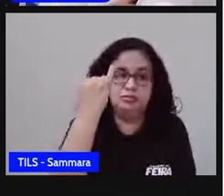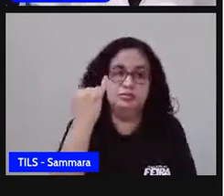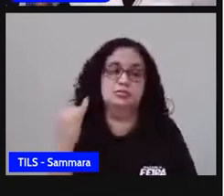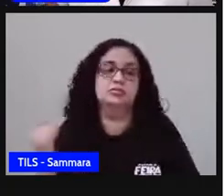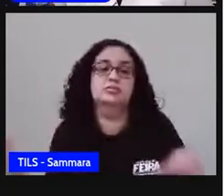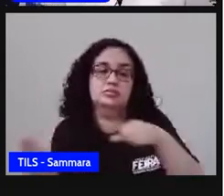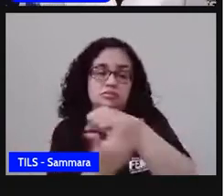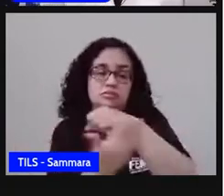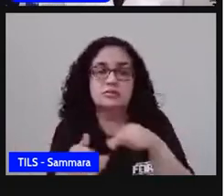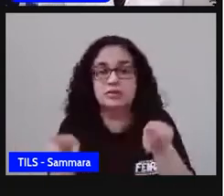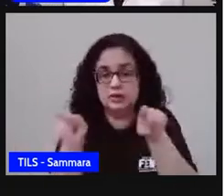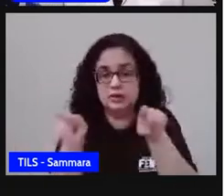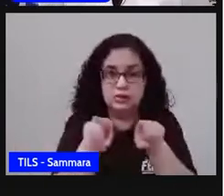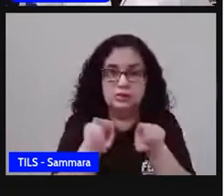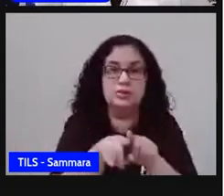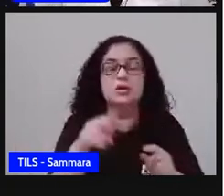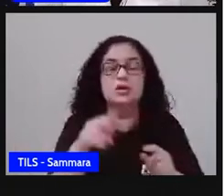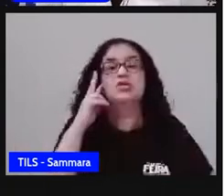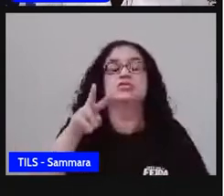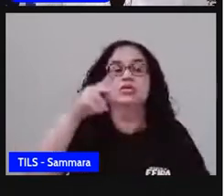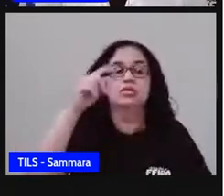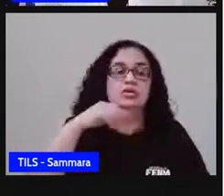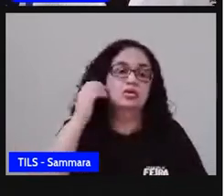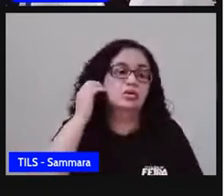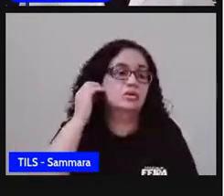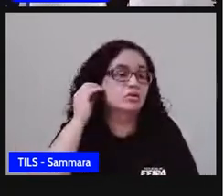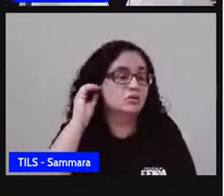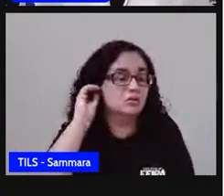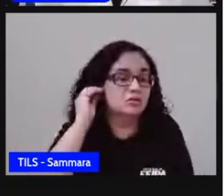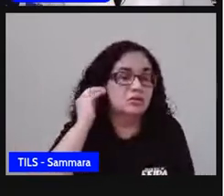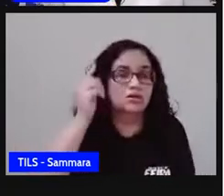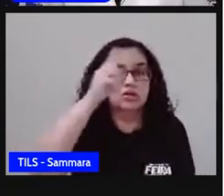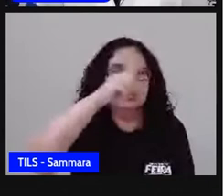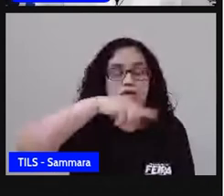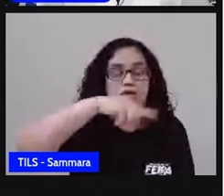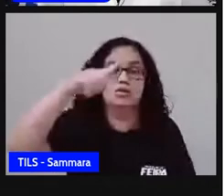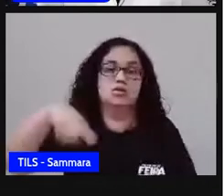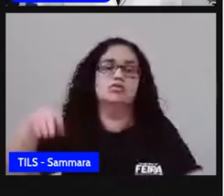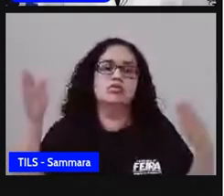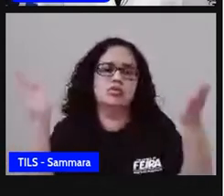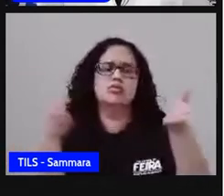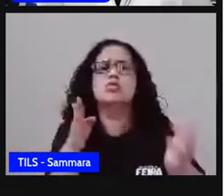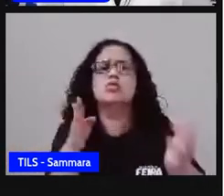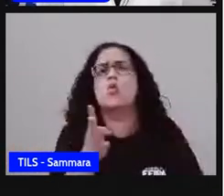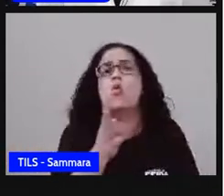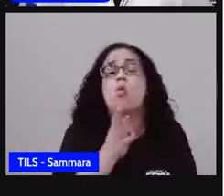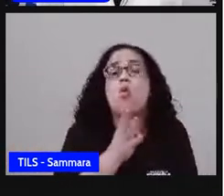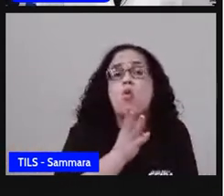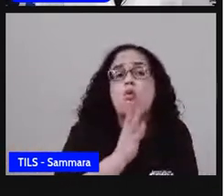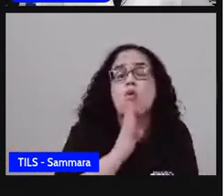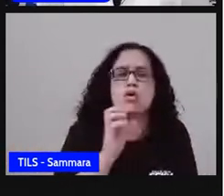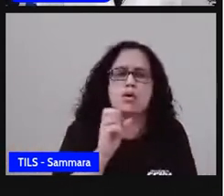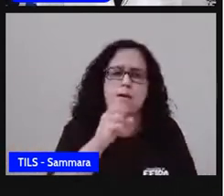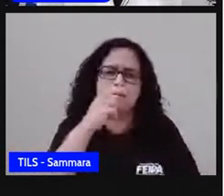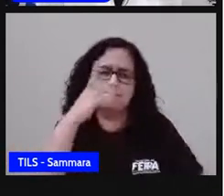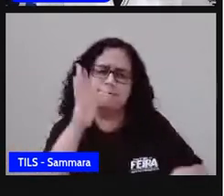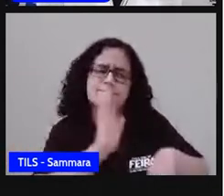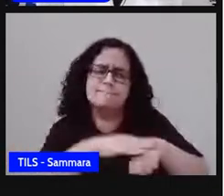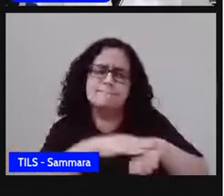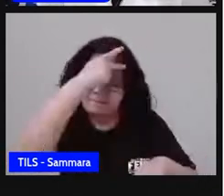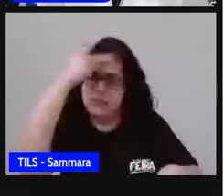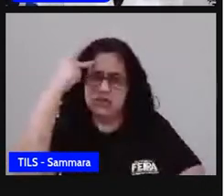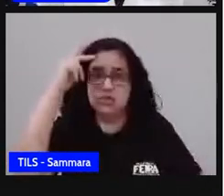Baseado também com o que a gente vai ver no gráfico hoje, né? Você conhece uma ou mais pessoas